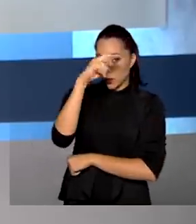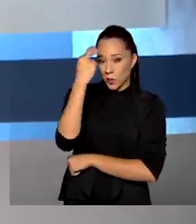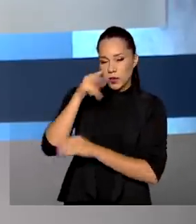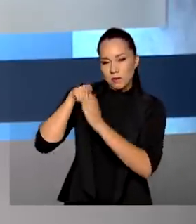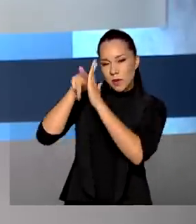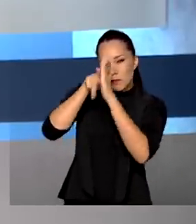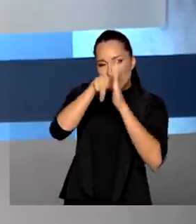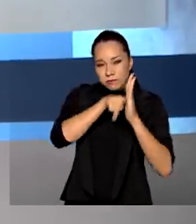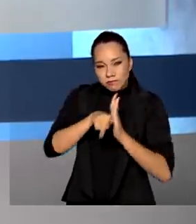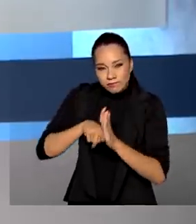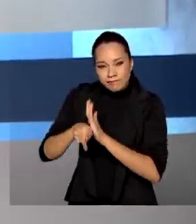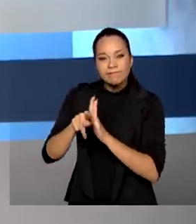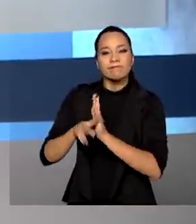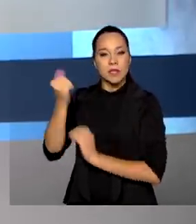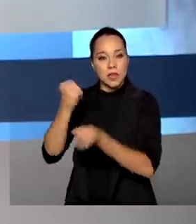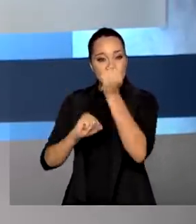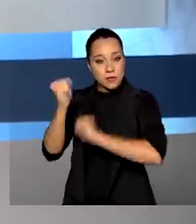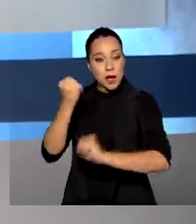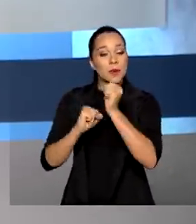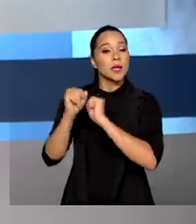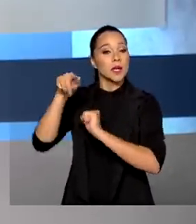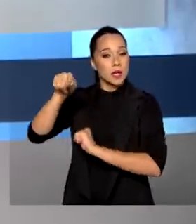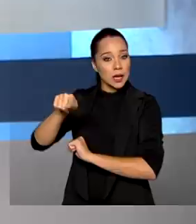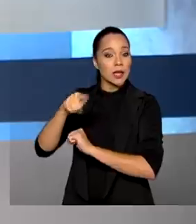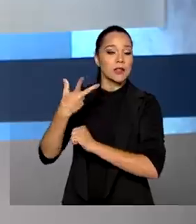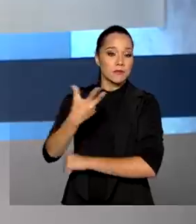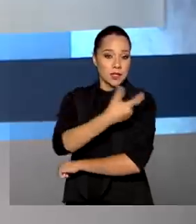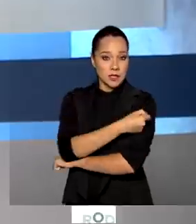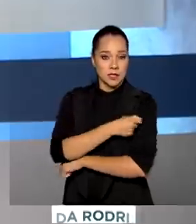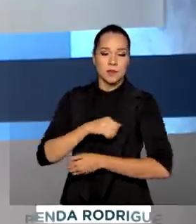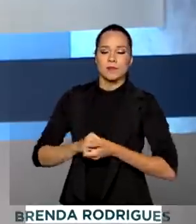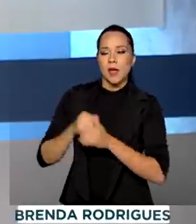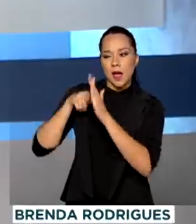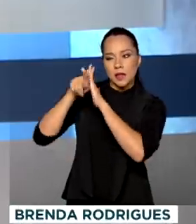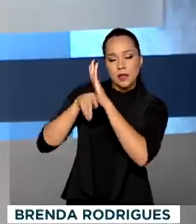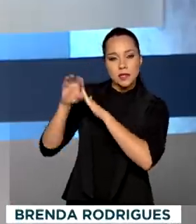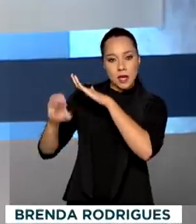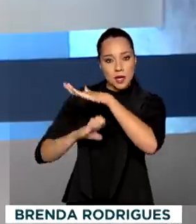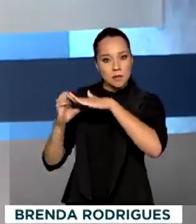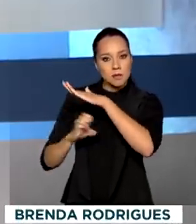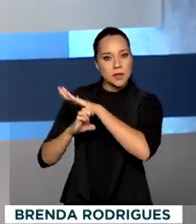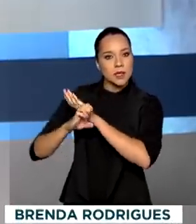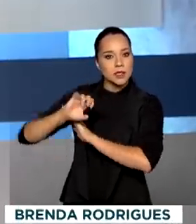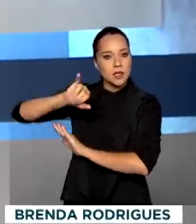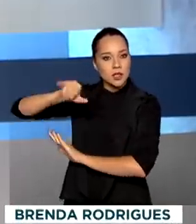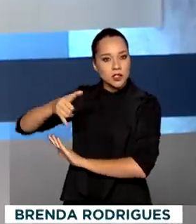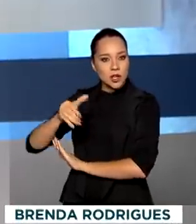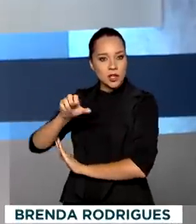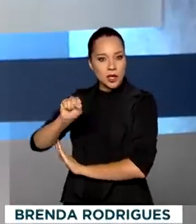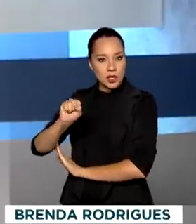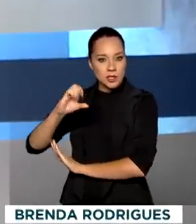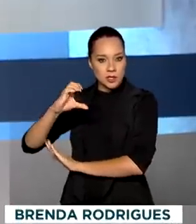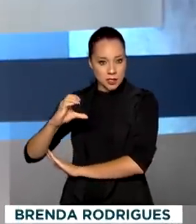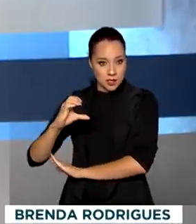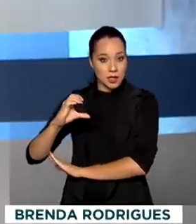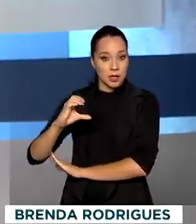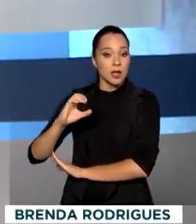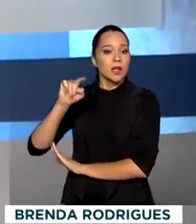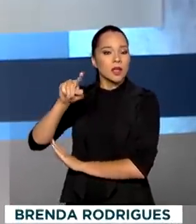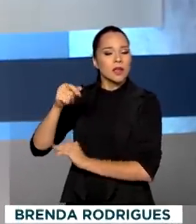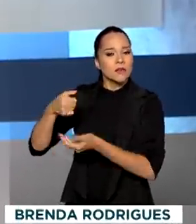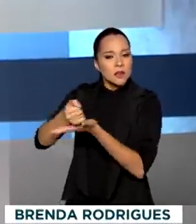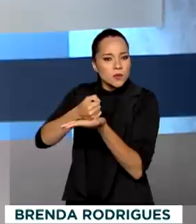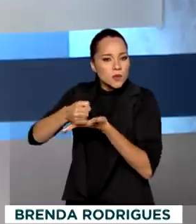inspeção nas fábricas da vacina Sputnik V. As análises serão feitas na empresa JSC Generium, que produz o